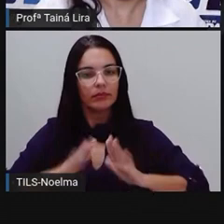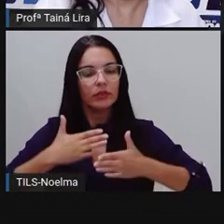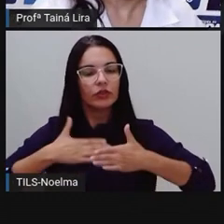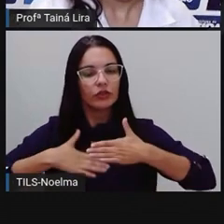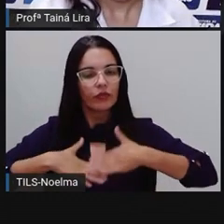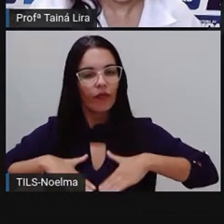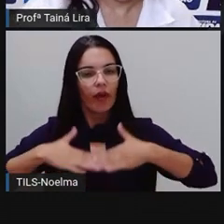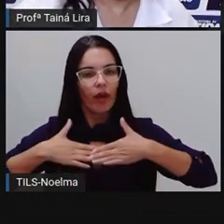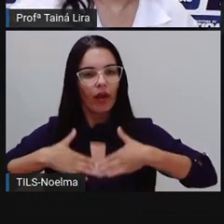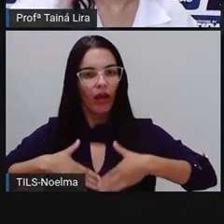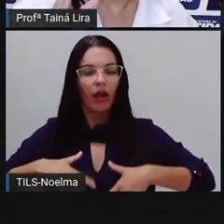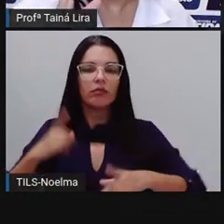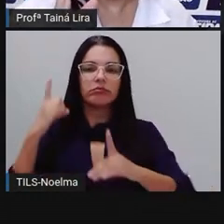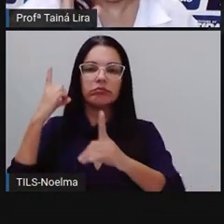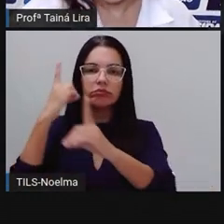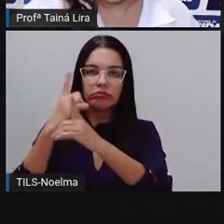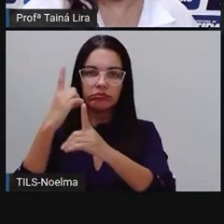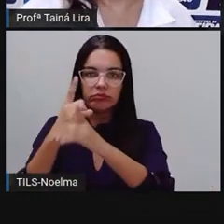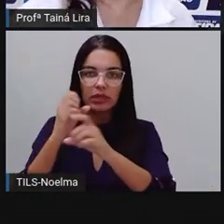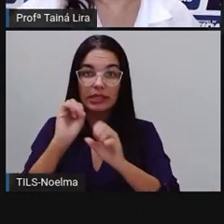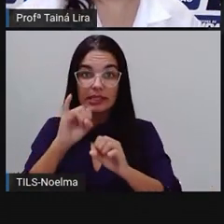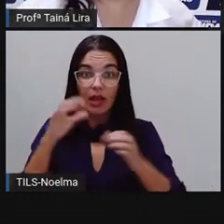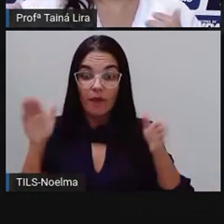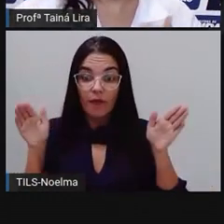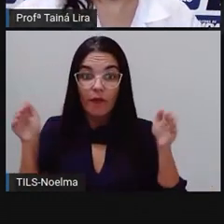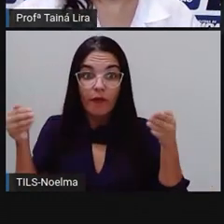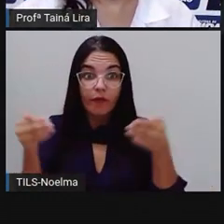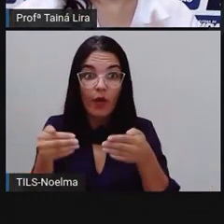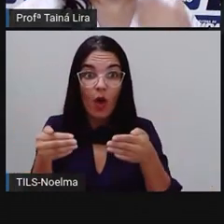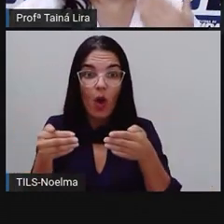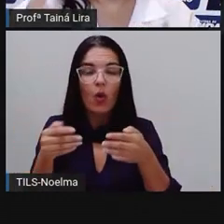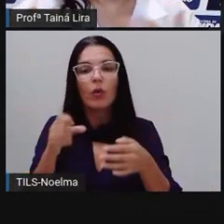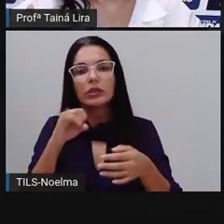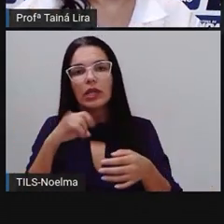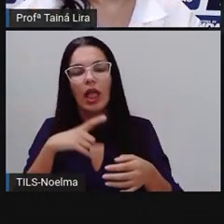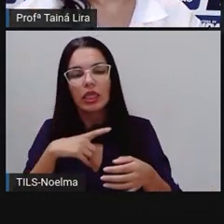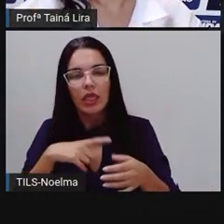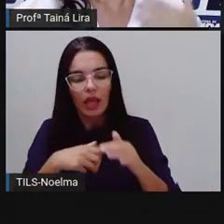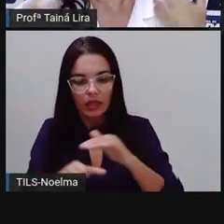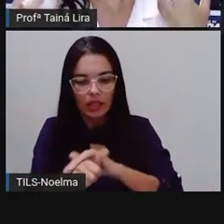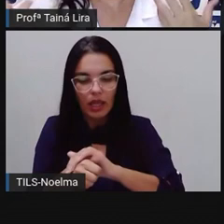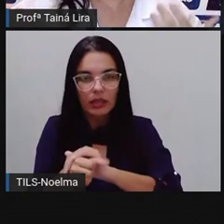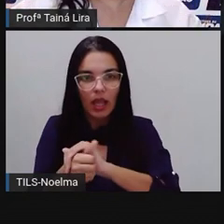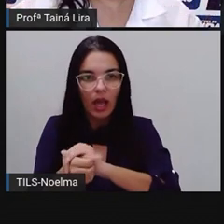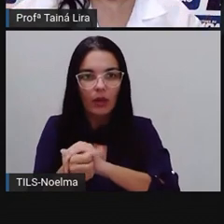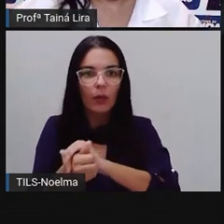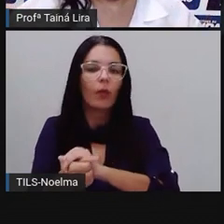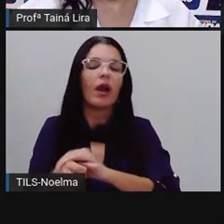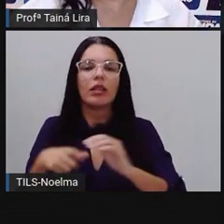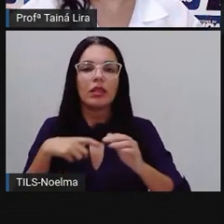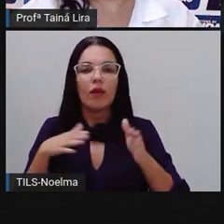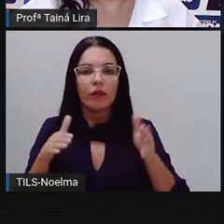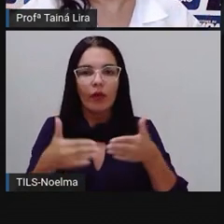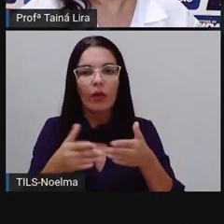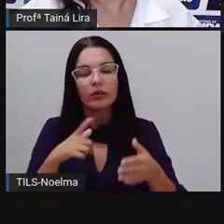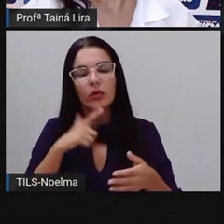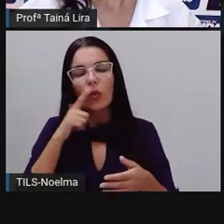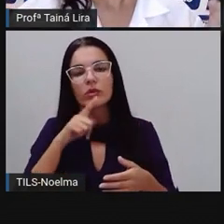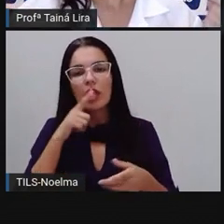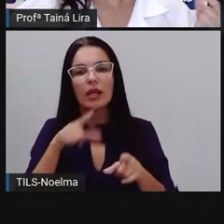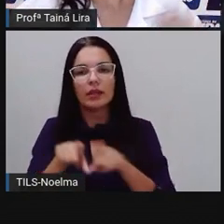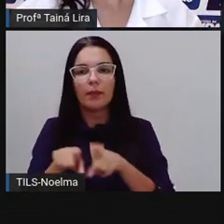devagar, mas se a gente tiver foco, que foi o caso aí da tartaruga, ela tinha um foco, a gente também consegue, certo?